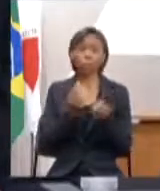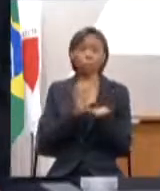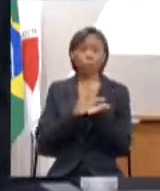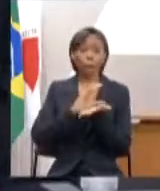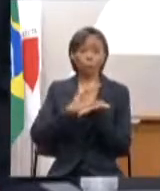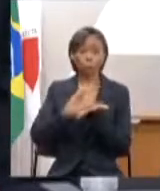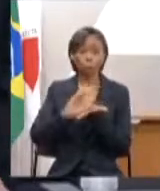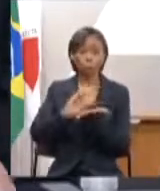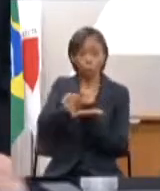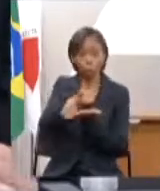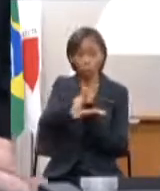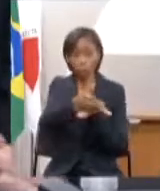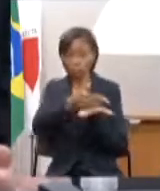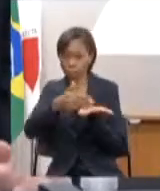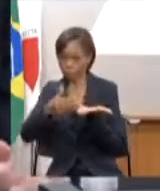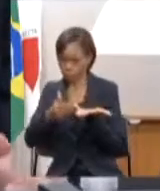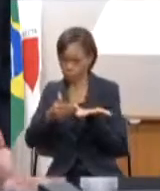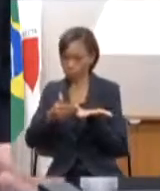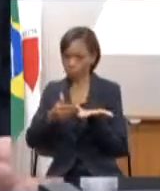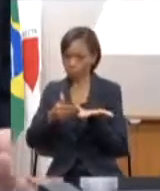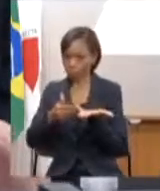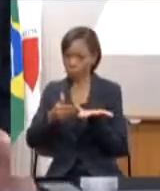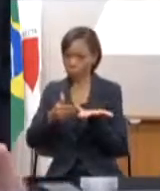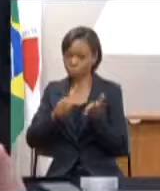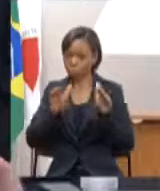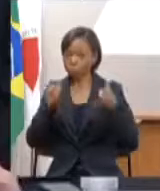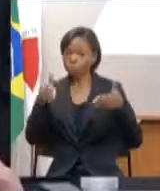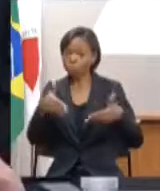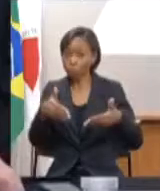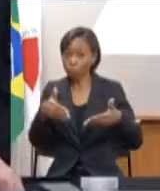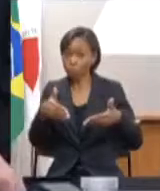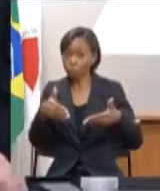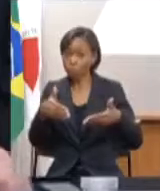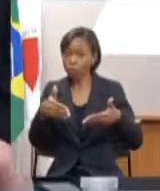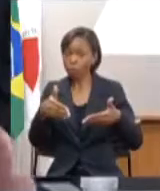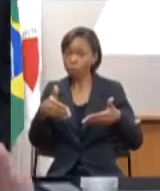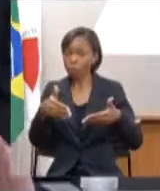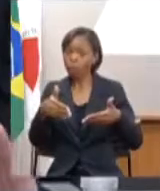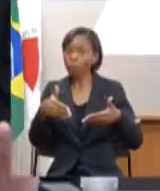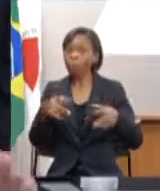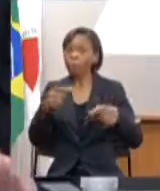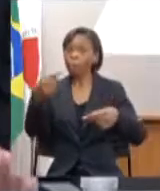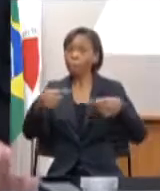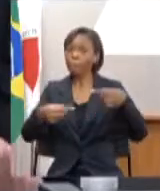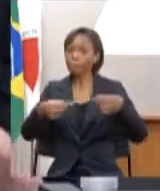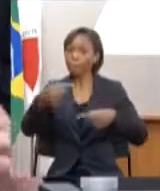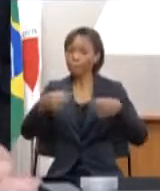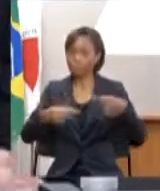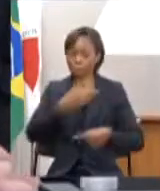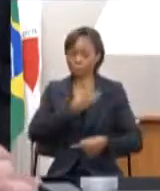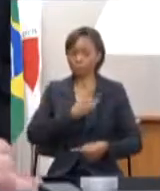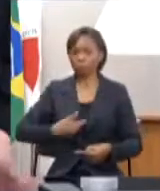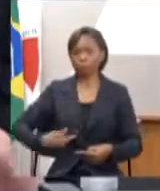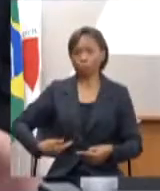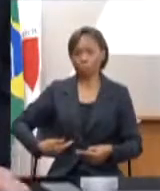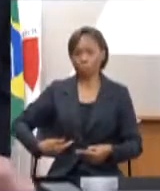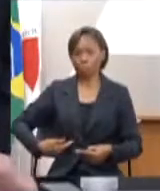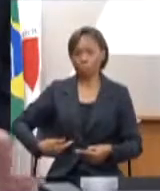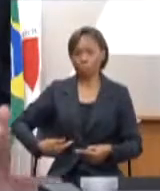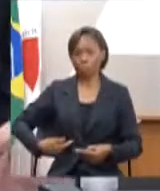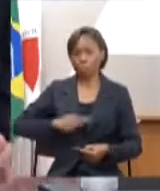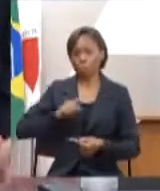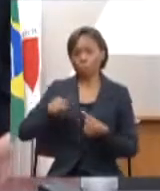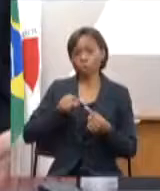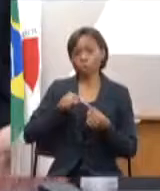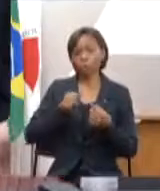segregado única e exclusivamente para execução de políticas públicas que melhorem a vida